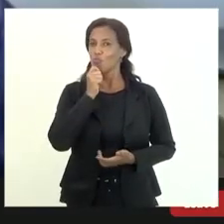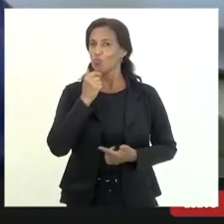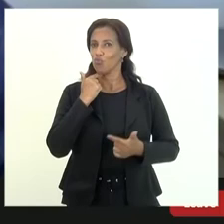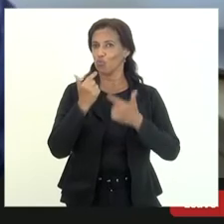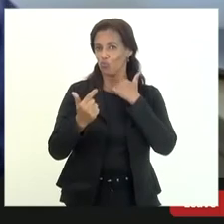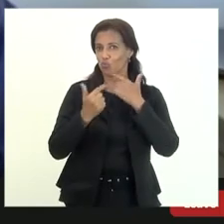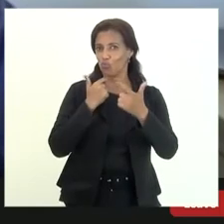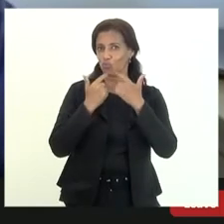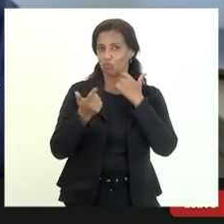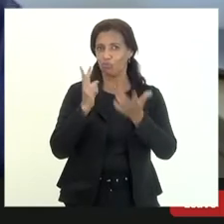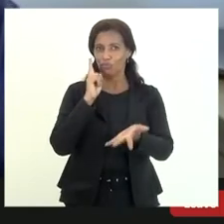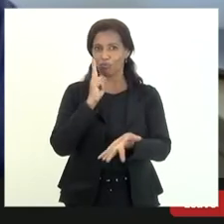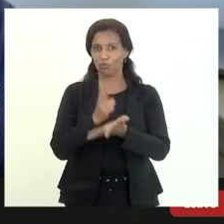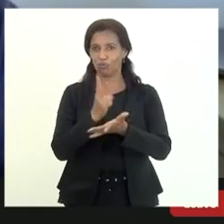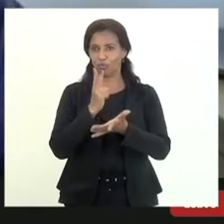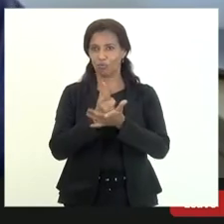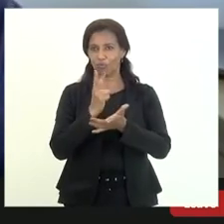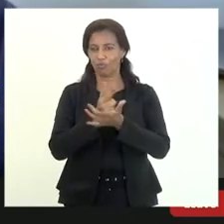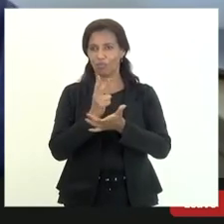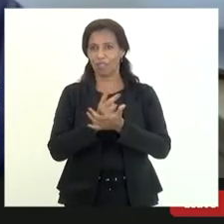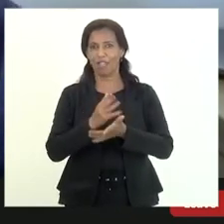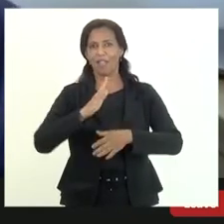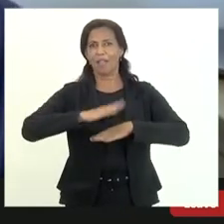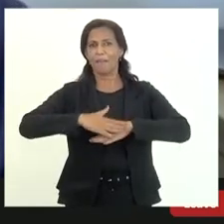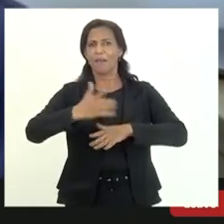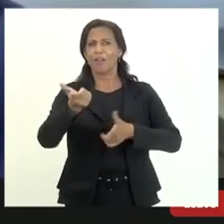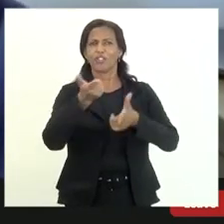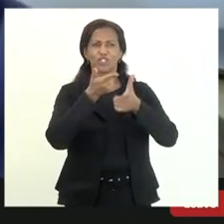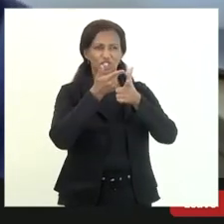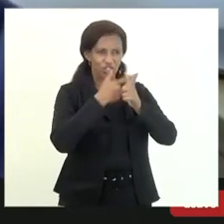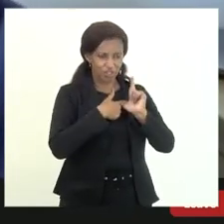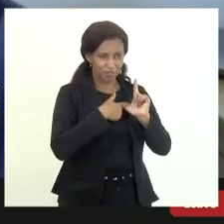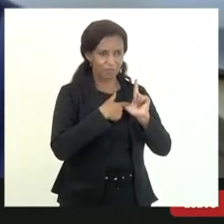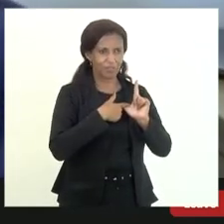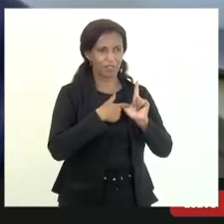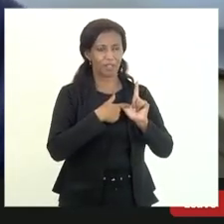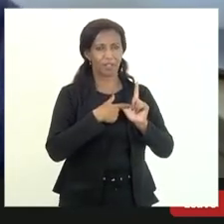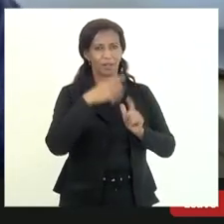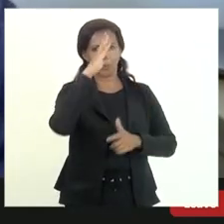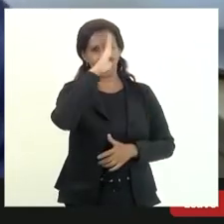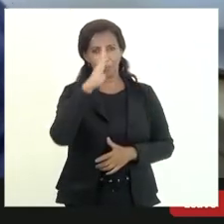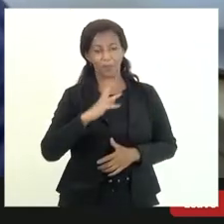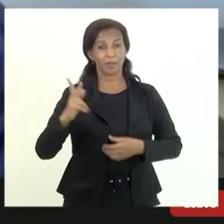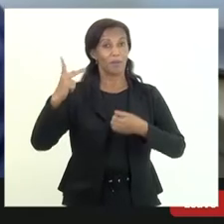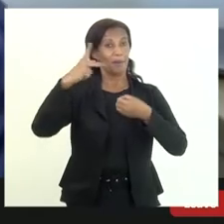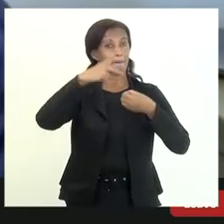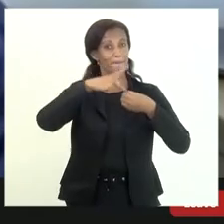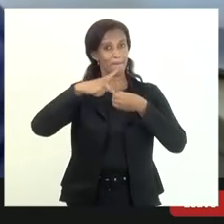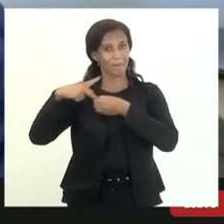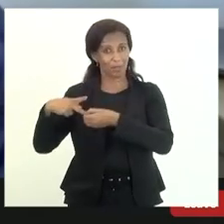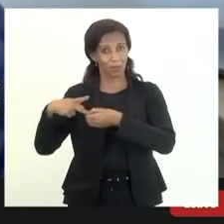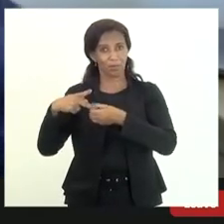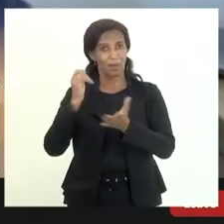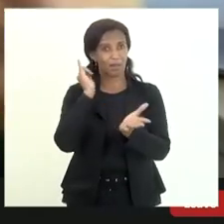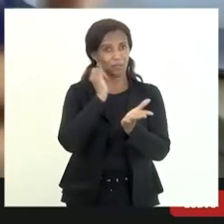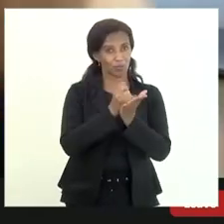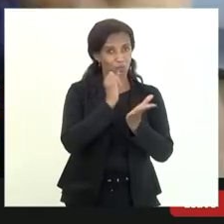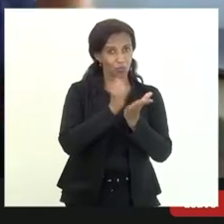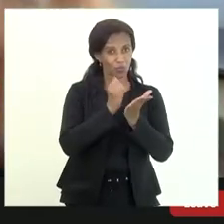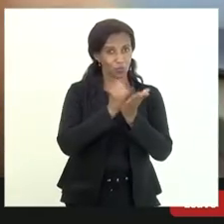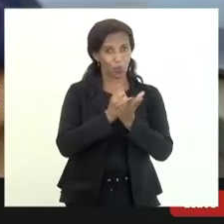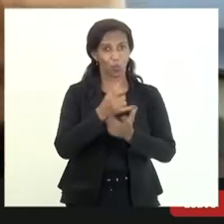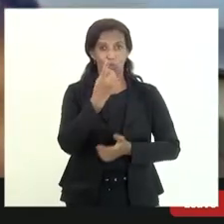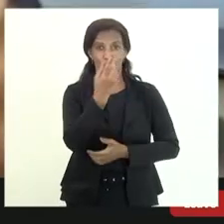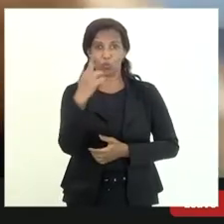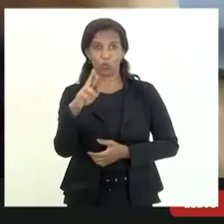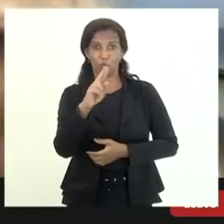que continua a maior devedora da dívida ativa é a Petrobras na ordem de grandeza de 9 bilhões de reais doutor Hugo vai